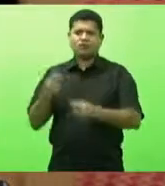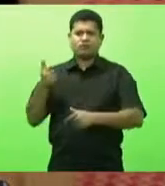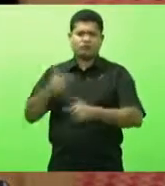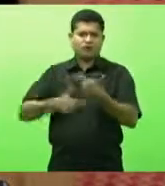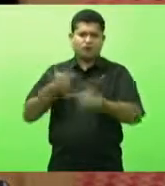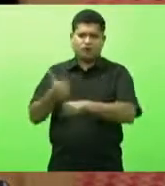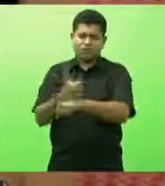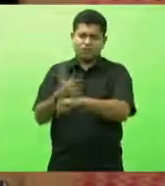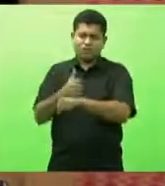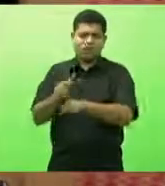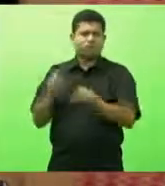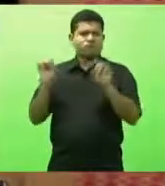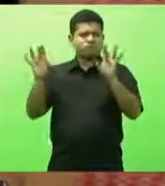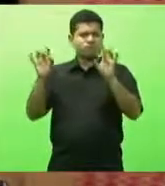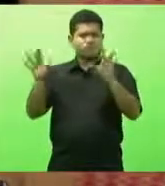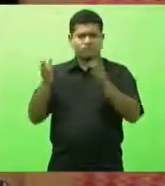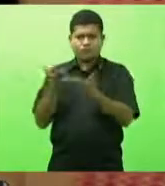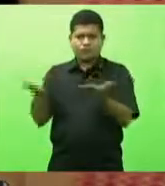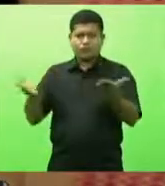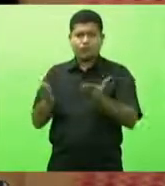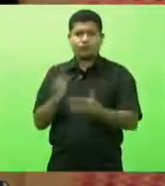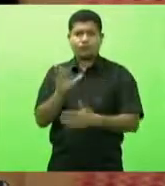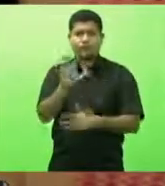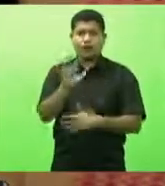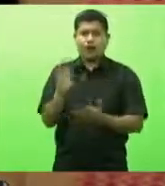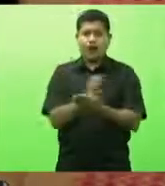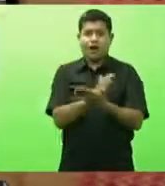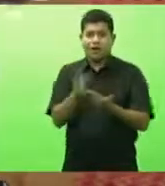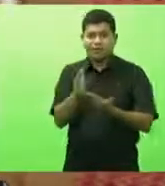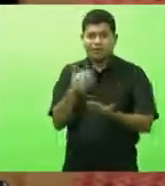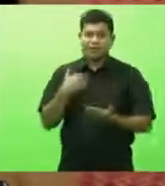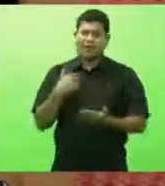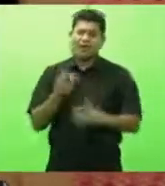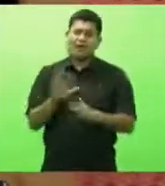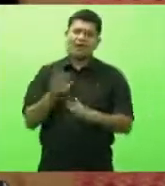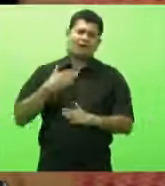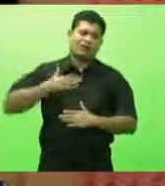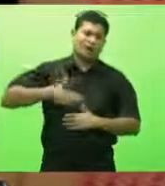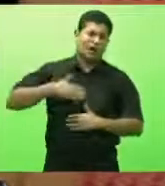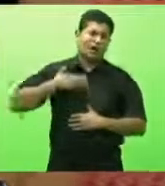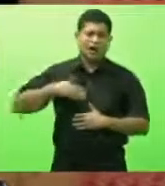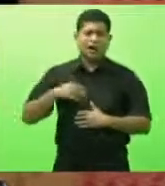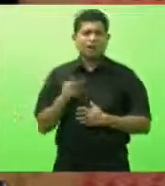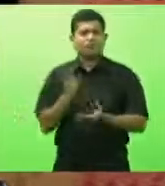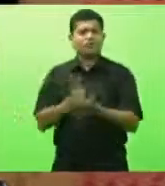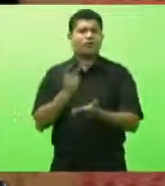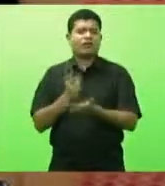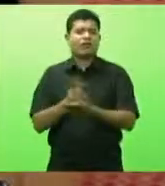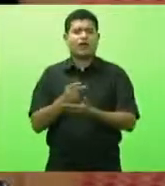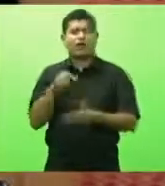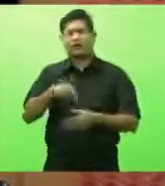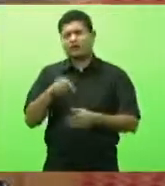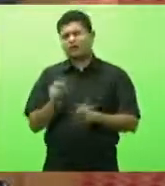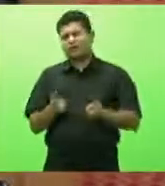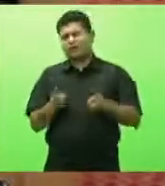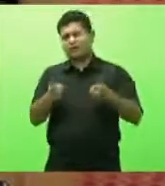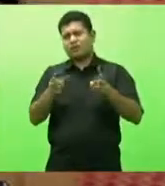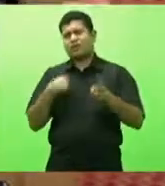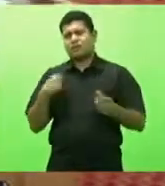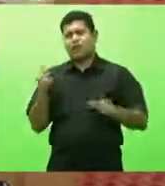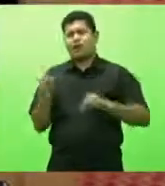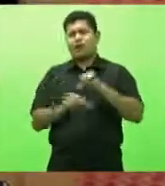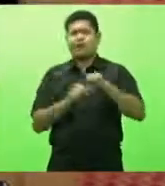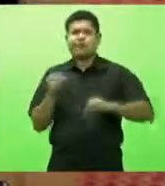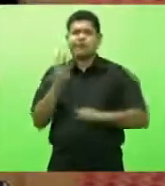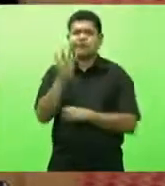aquele que diz, não, mas sempre foi assim, sempre fomos nós, agora vai querer mudar a escala, agora vai